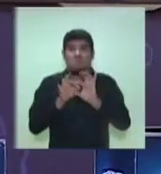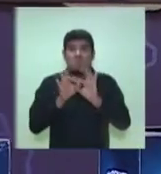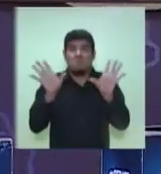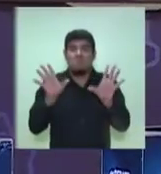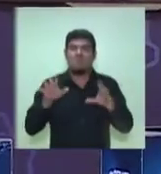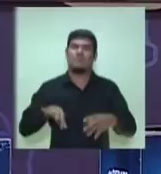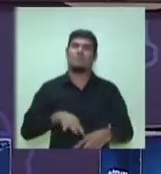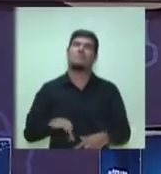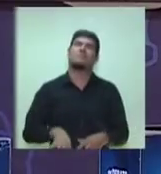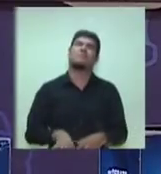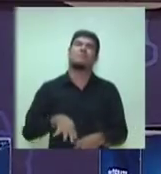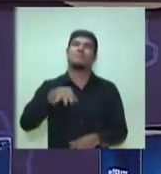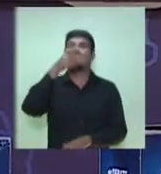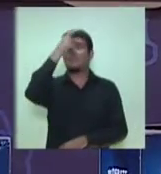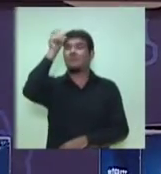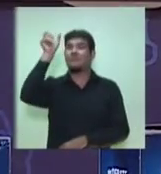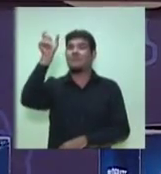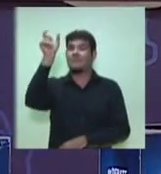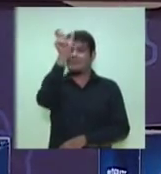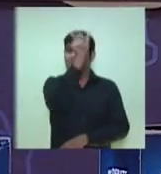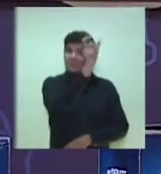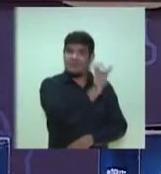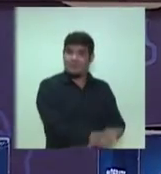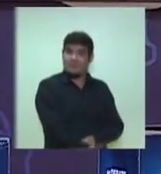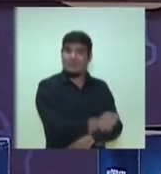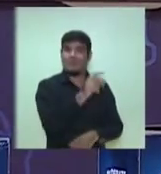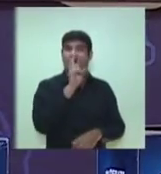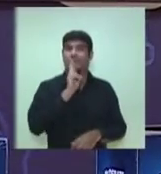primeiramente o candidato que vai responder a primeira pergunta.